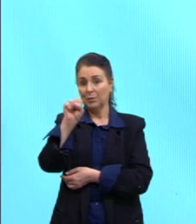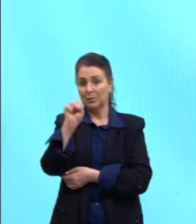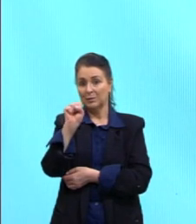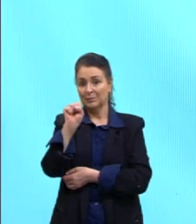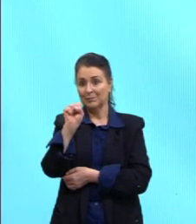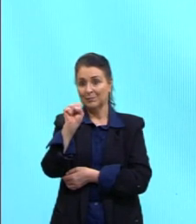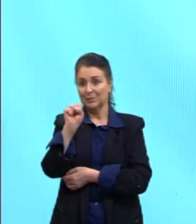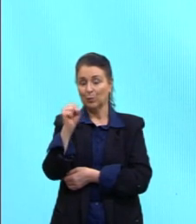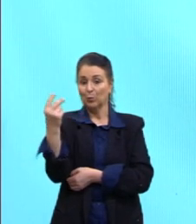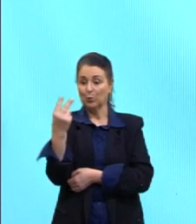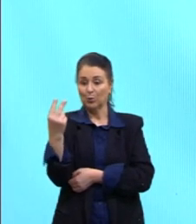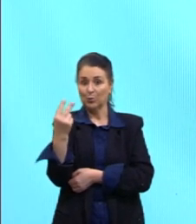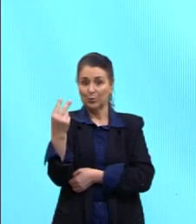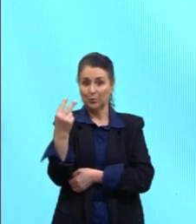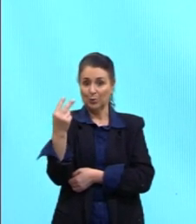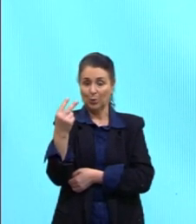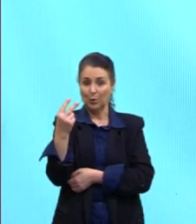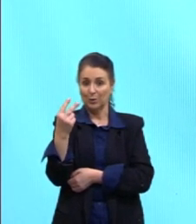bem...